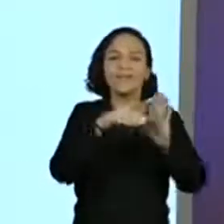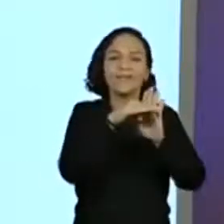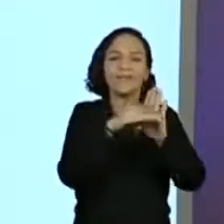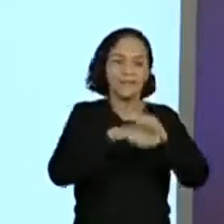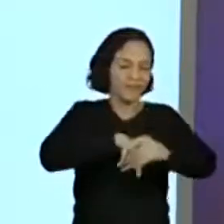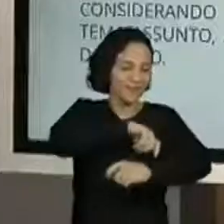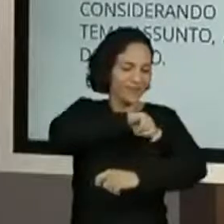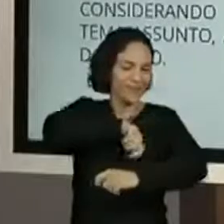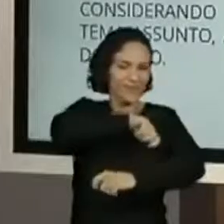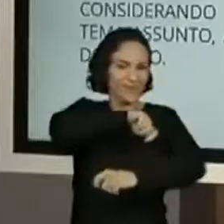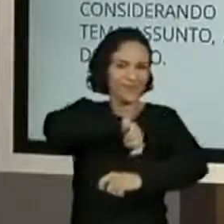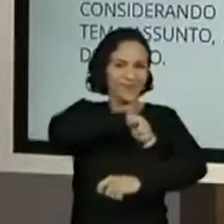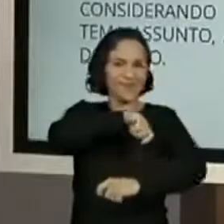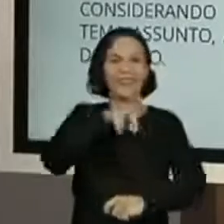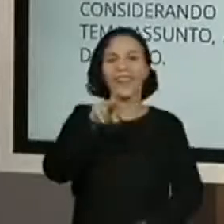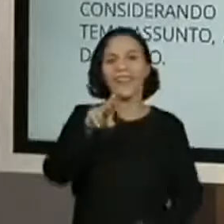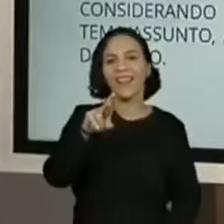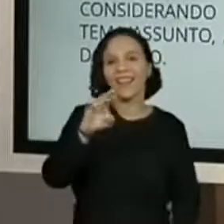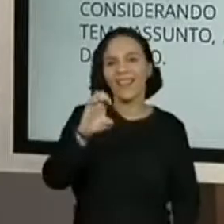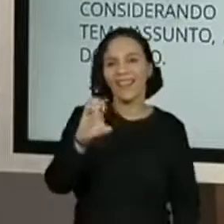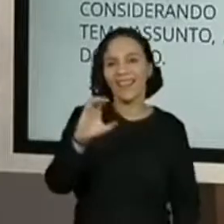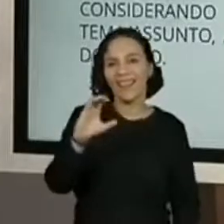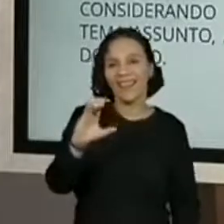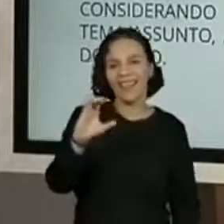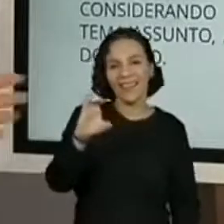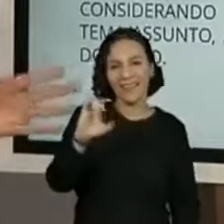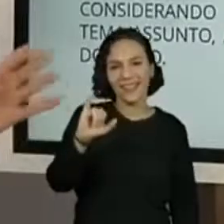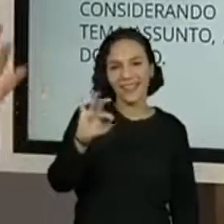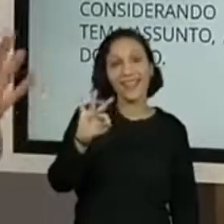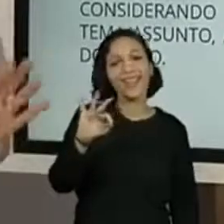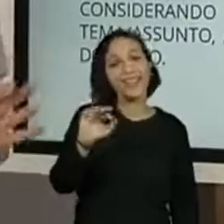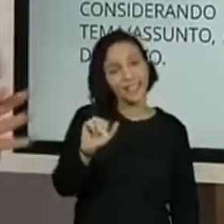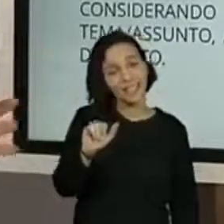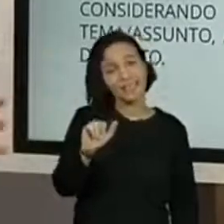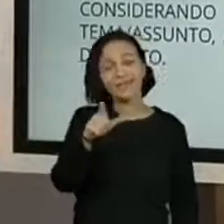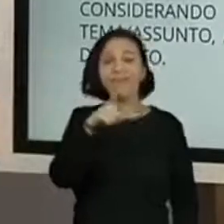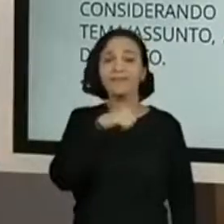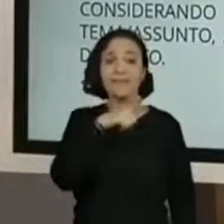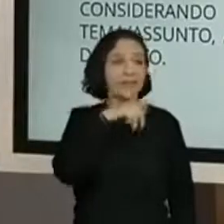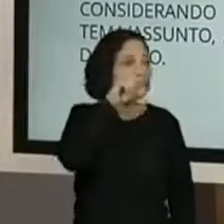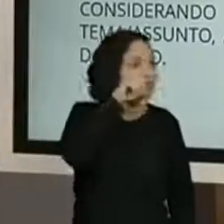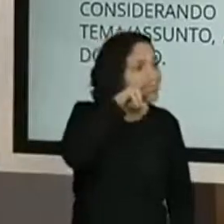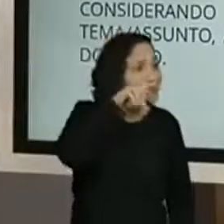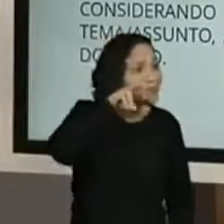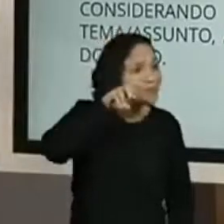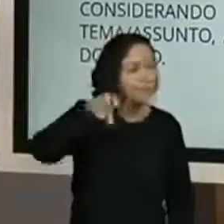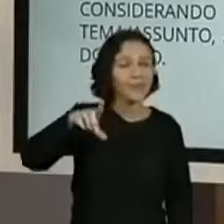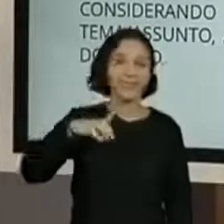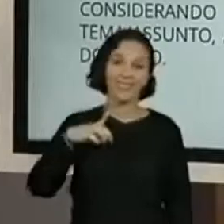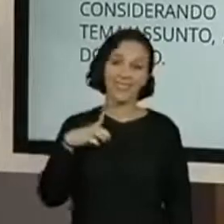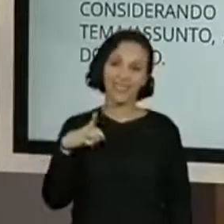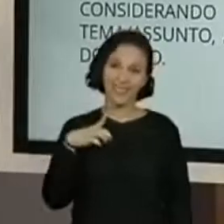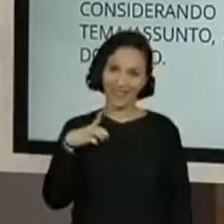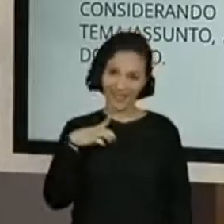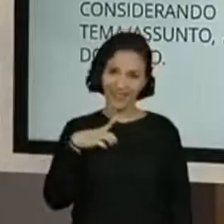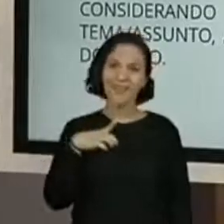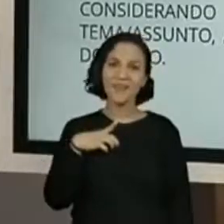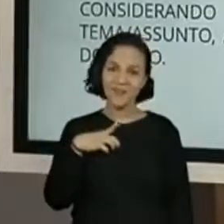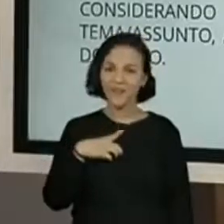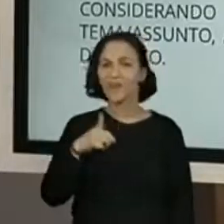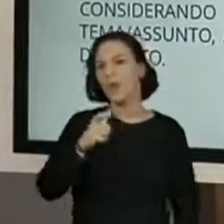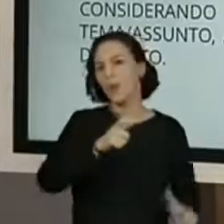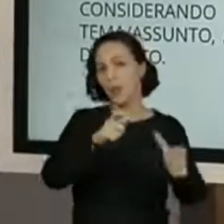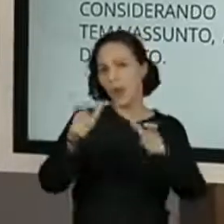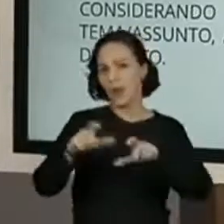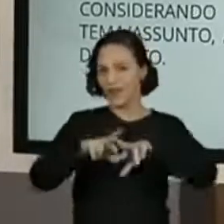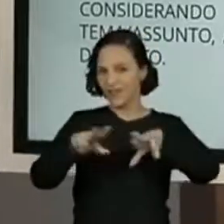receita. Uma receita. Então, a receita é um texto que está aí no cotidiano de vocês e a gente encontra ela em vários